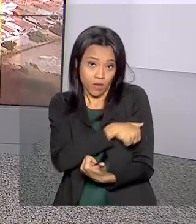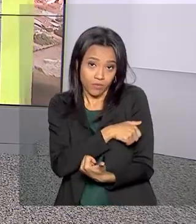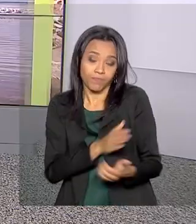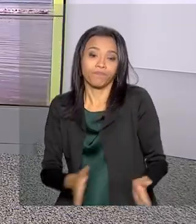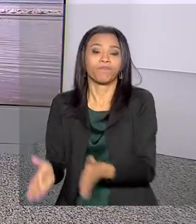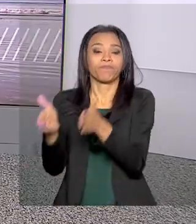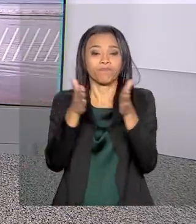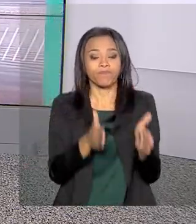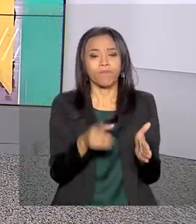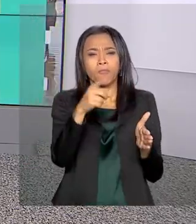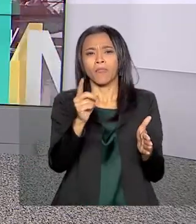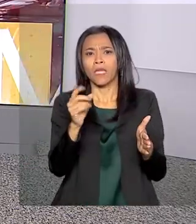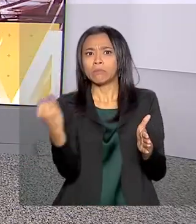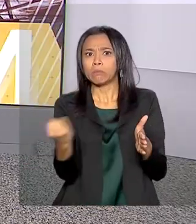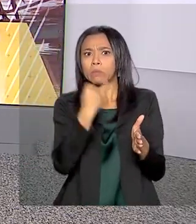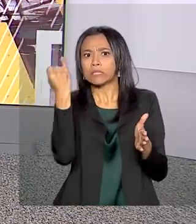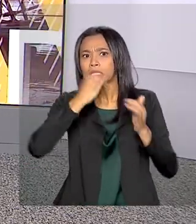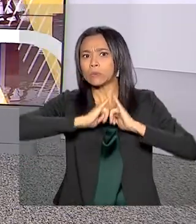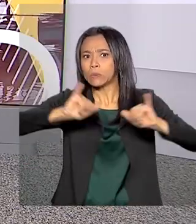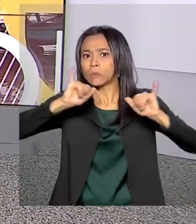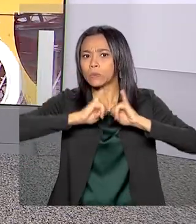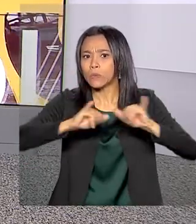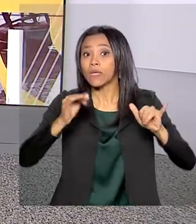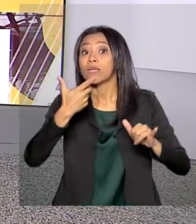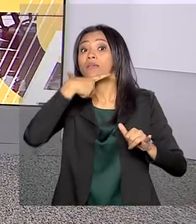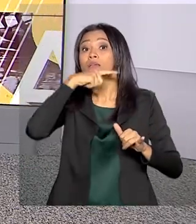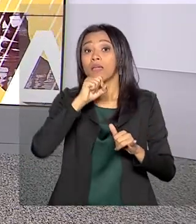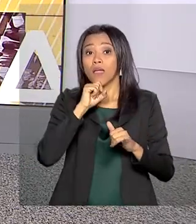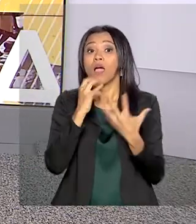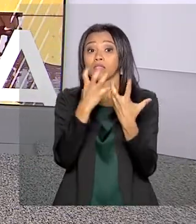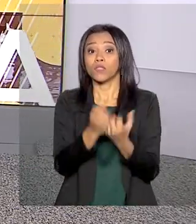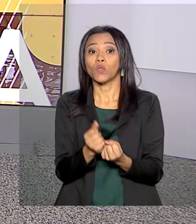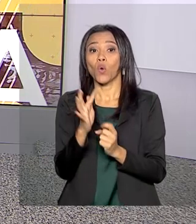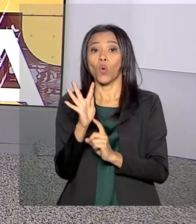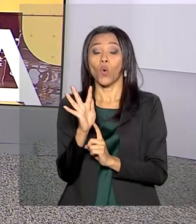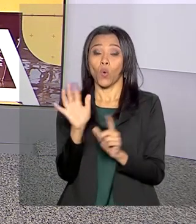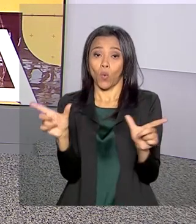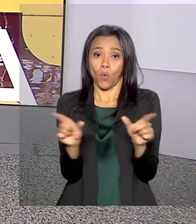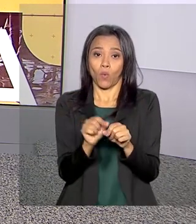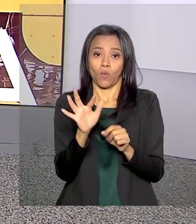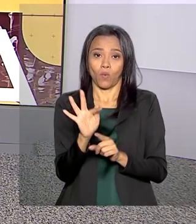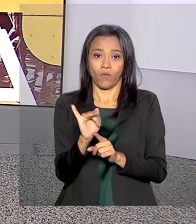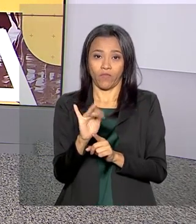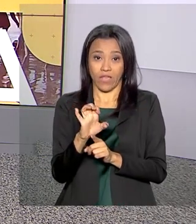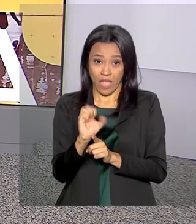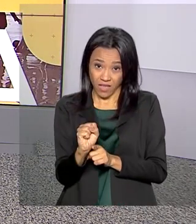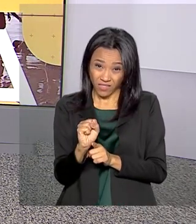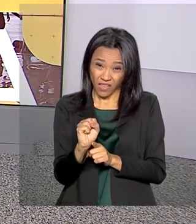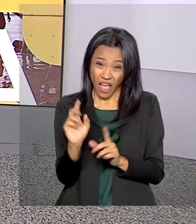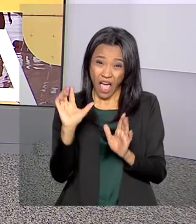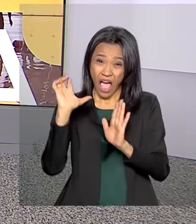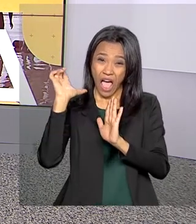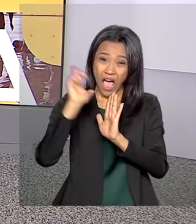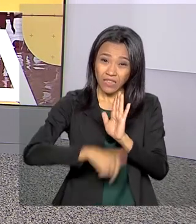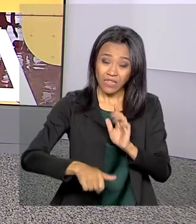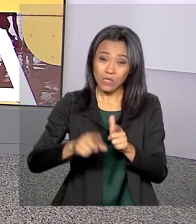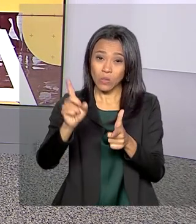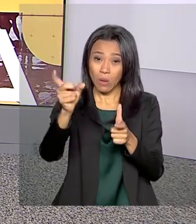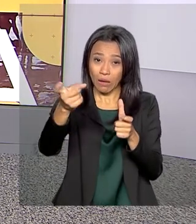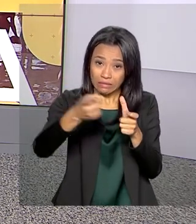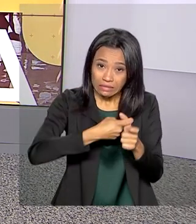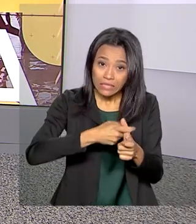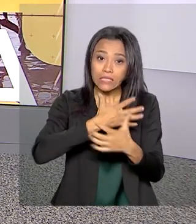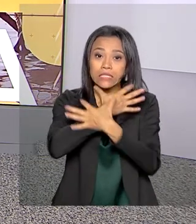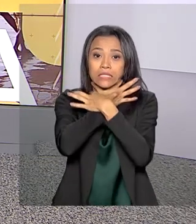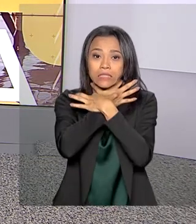Notícia importante para os universitários. Quem aderiu ao Fundo de Financiamento Estudantil, o FIES, está com parcelas atrasadas. Tem até o dia 29 de